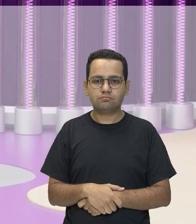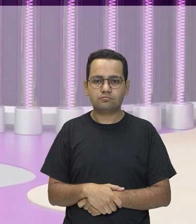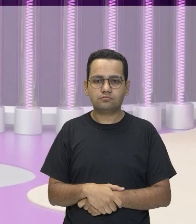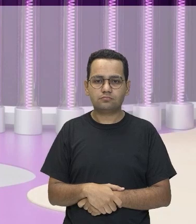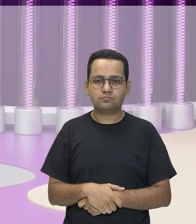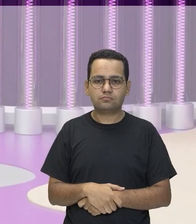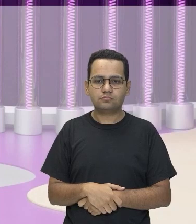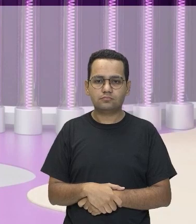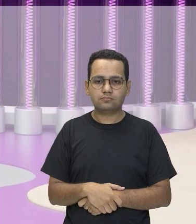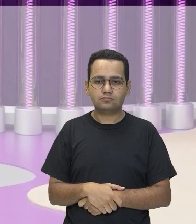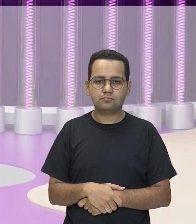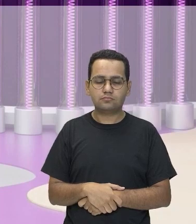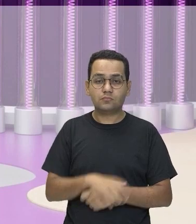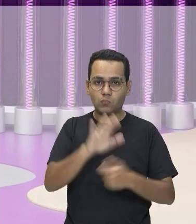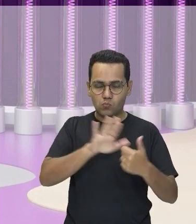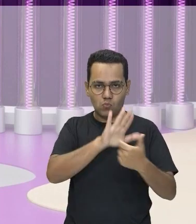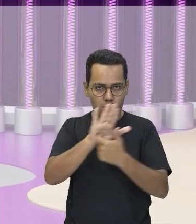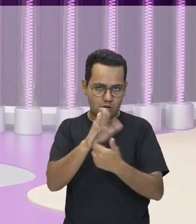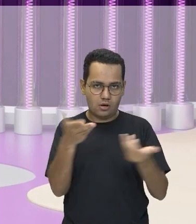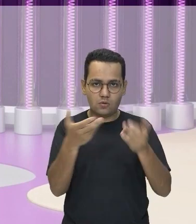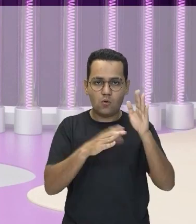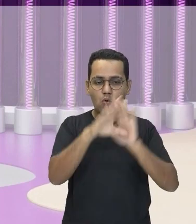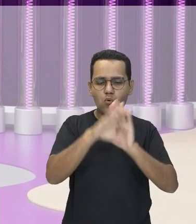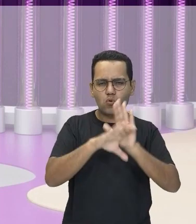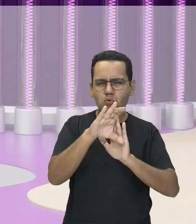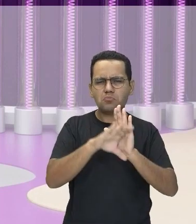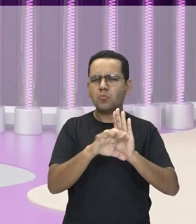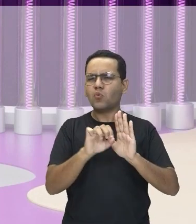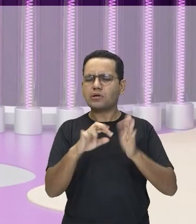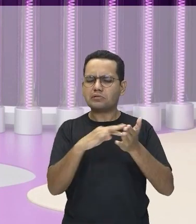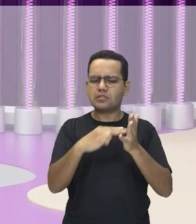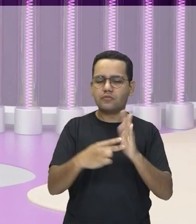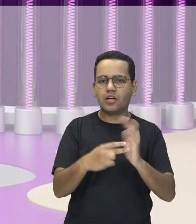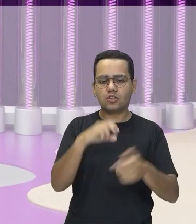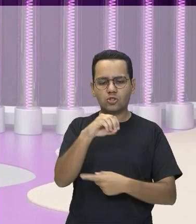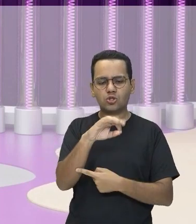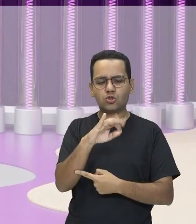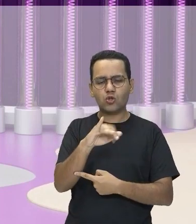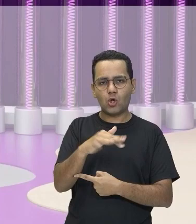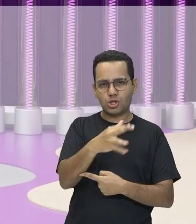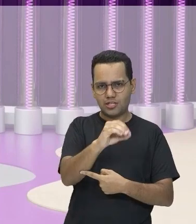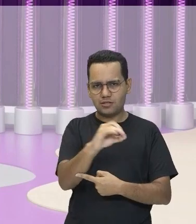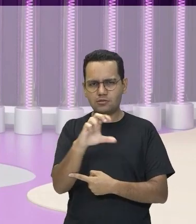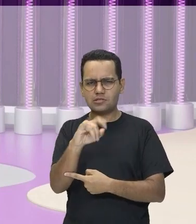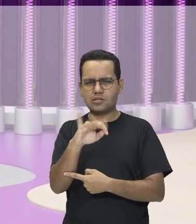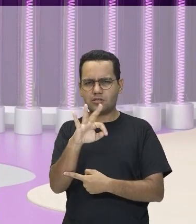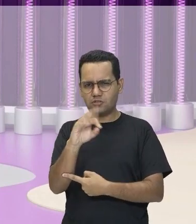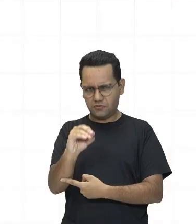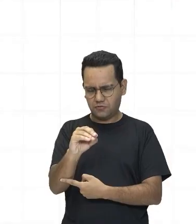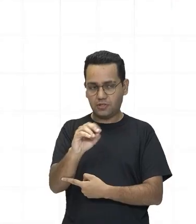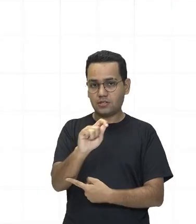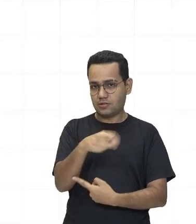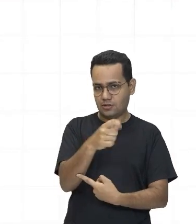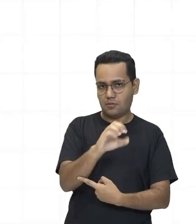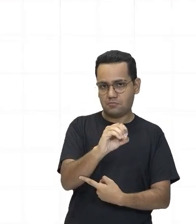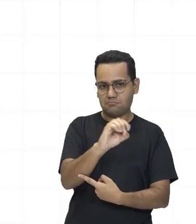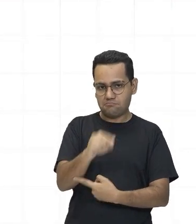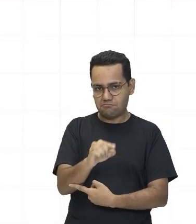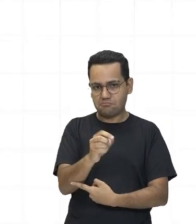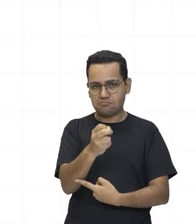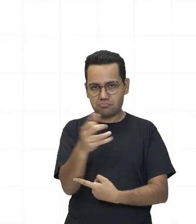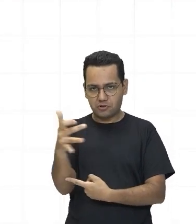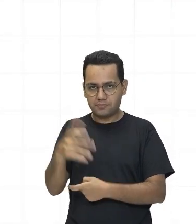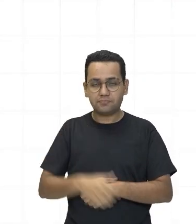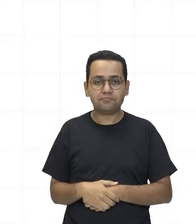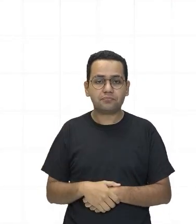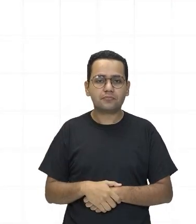uma notação científica Lembrando que a notação científica serve exatamente para